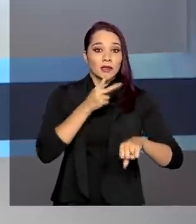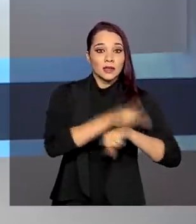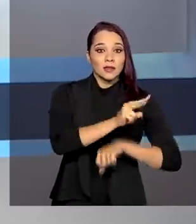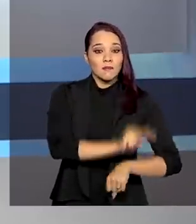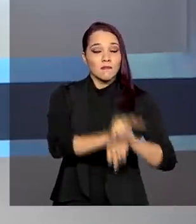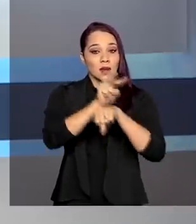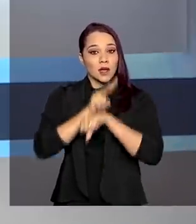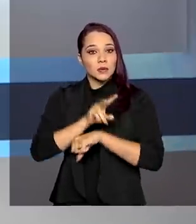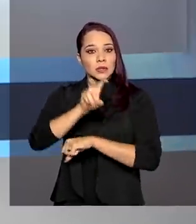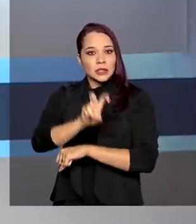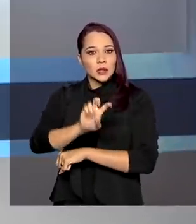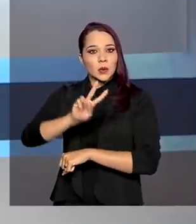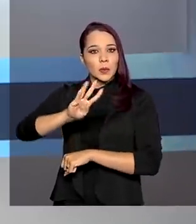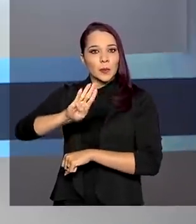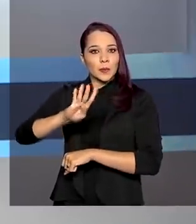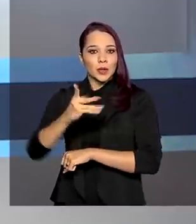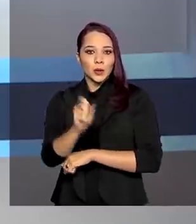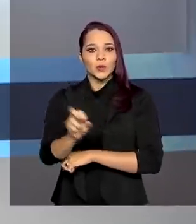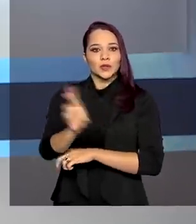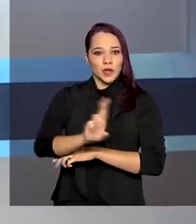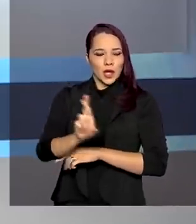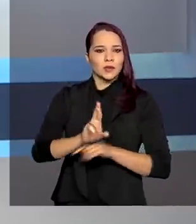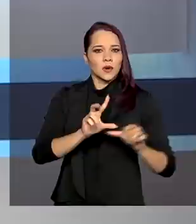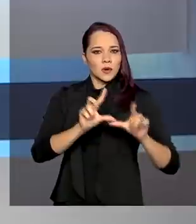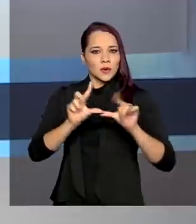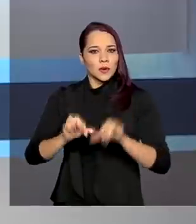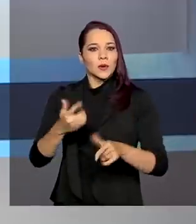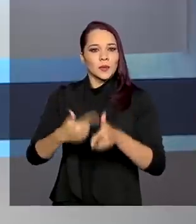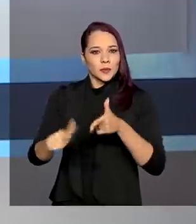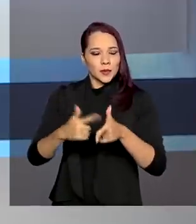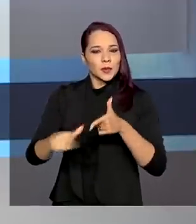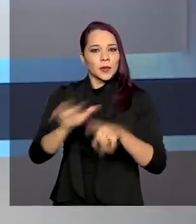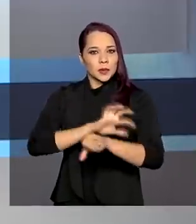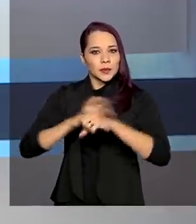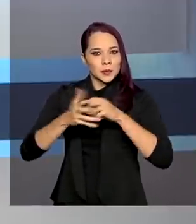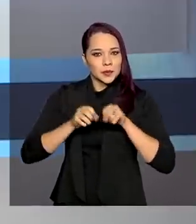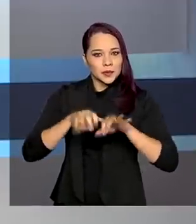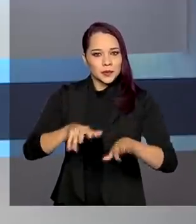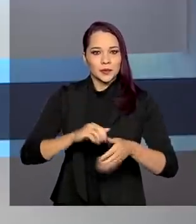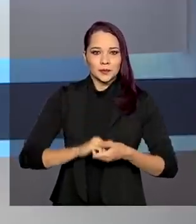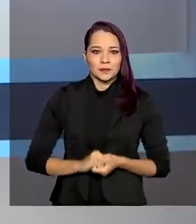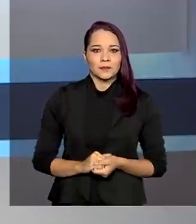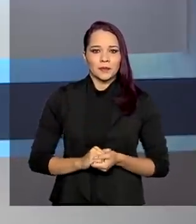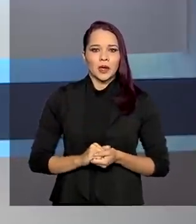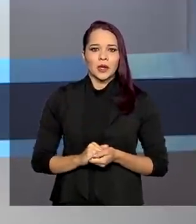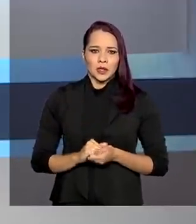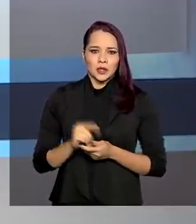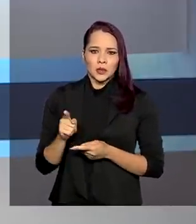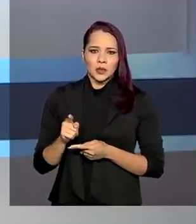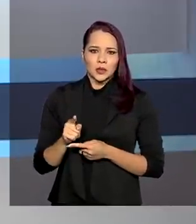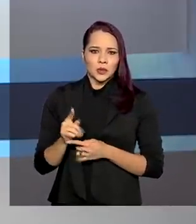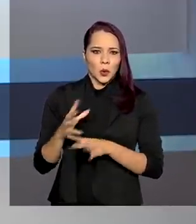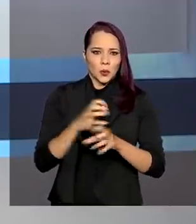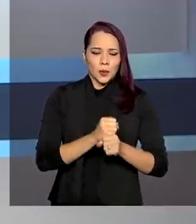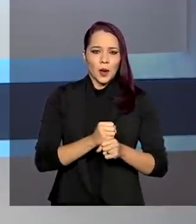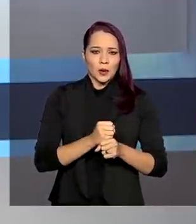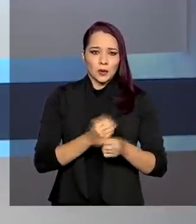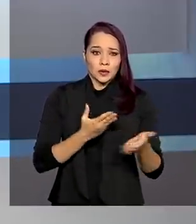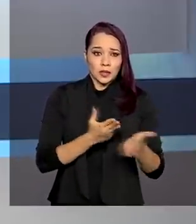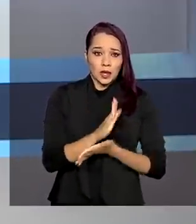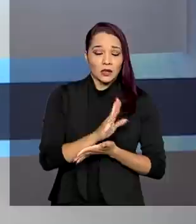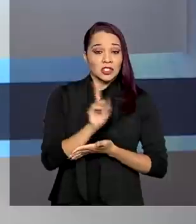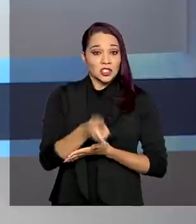crédito de 5 bilhões de reais para amenizar os impactos causados pela pandemia. Do total autorizado, já foram